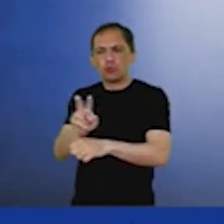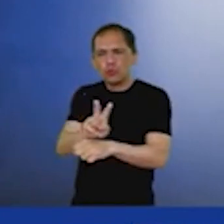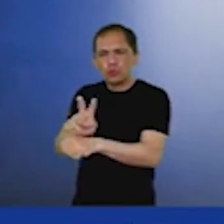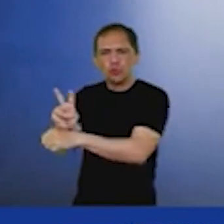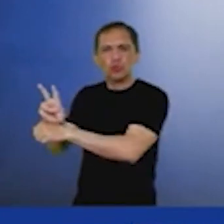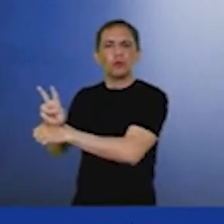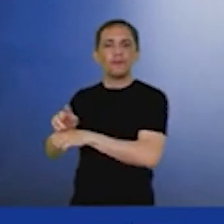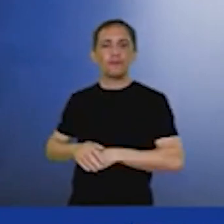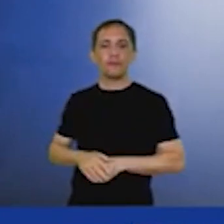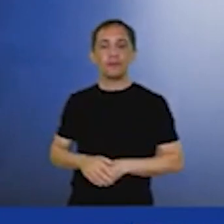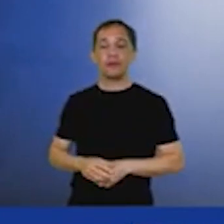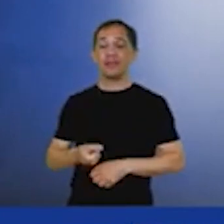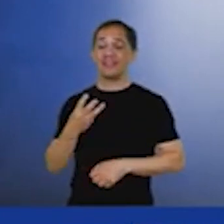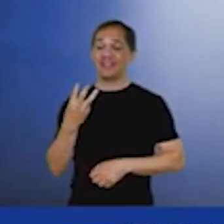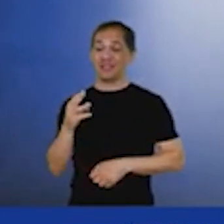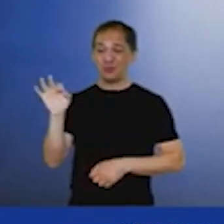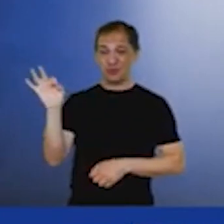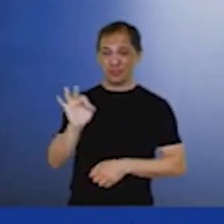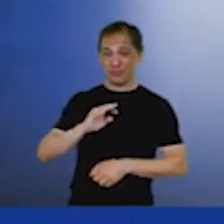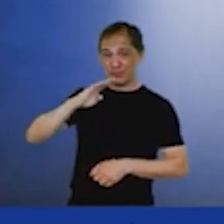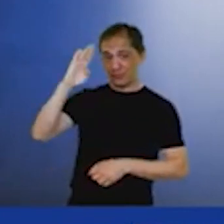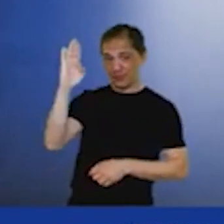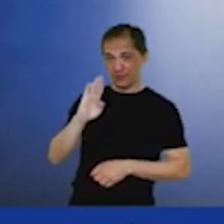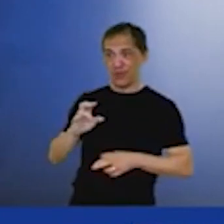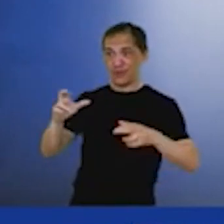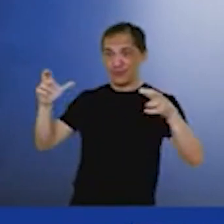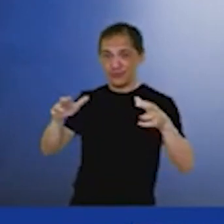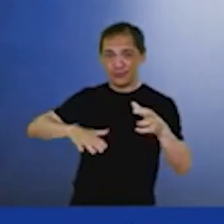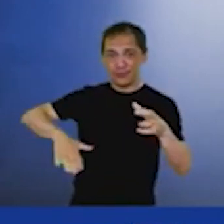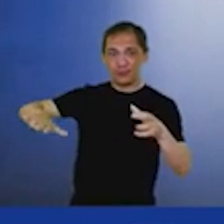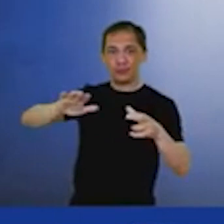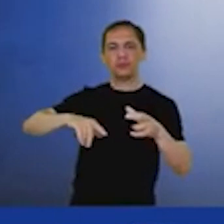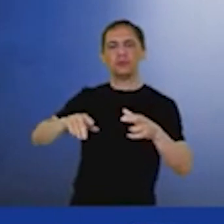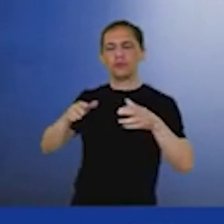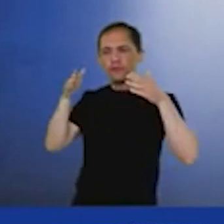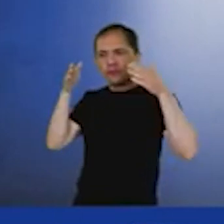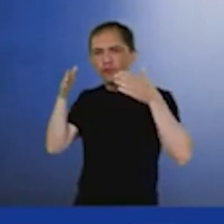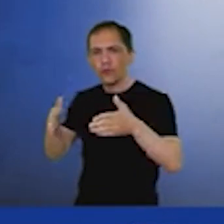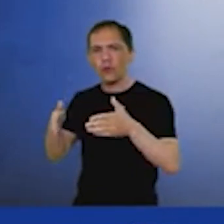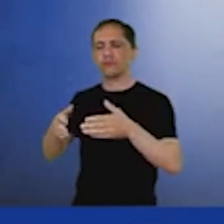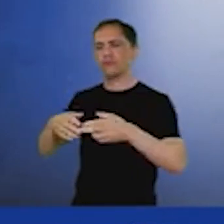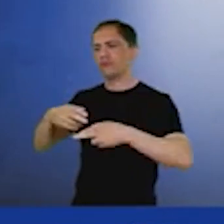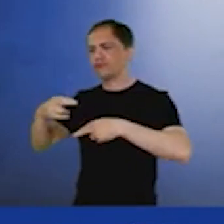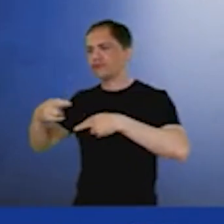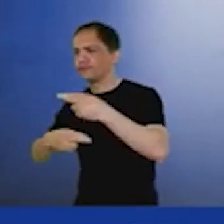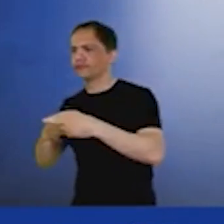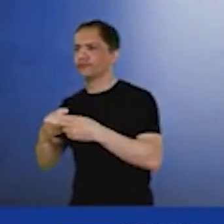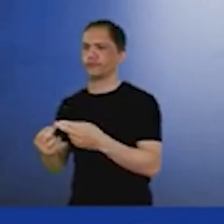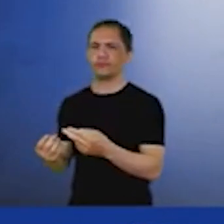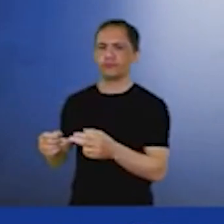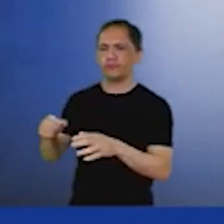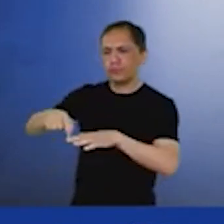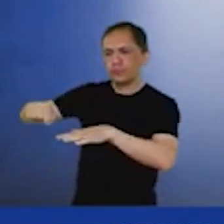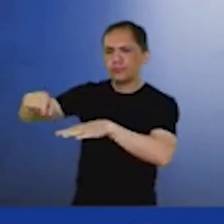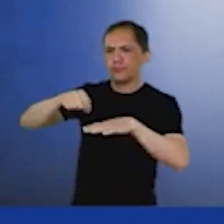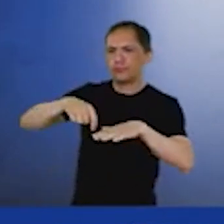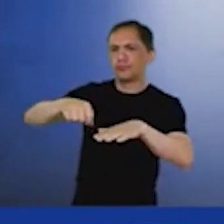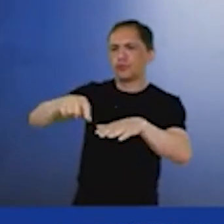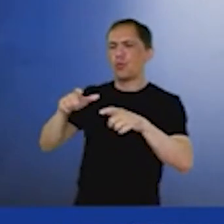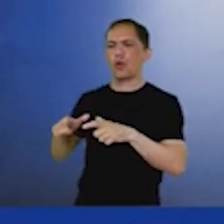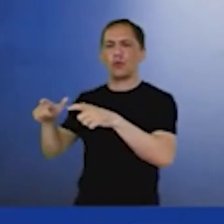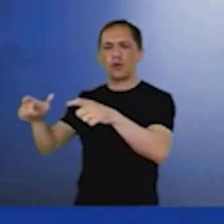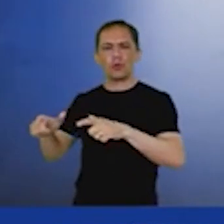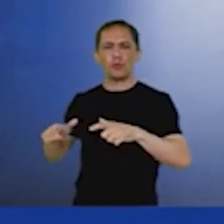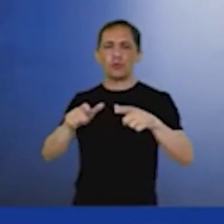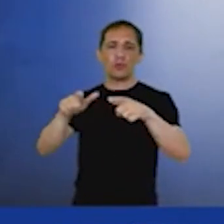% do território nacional preservando e reconstruindo florestas, mata atlântica em todos os biomas. Então acho que eu já falei